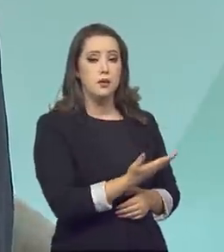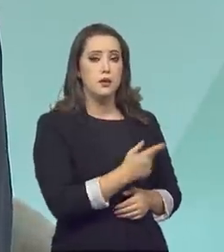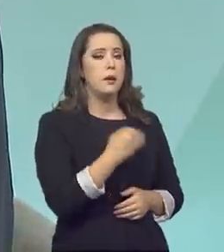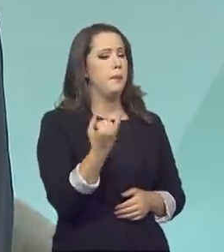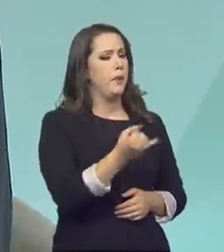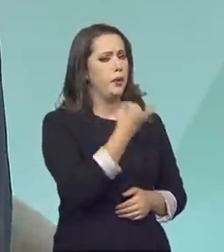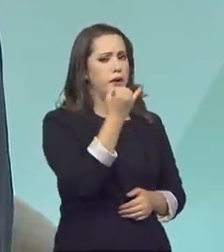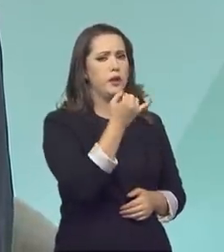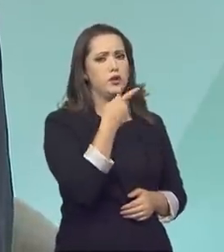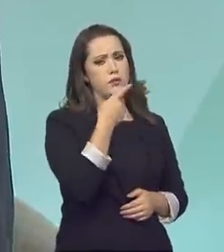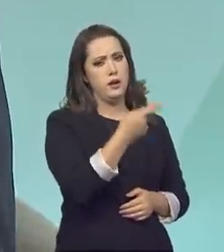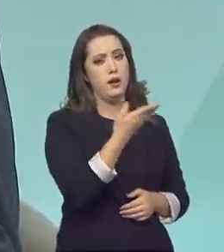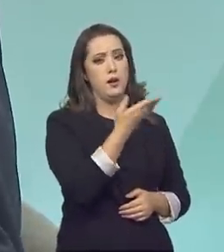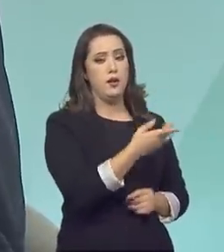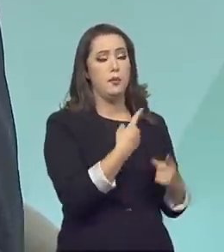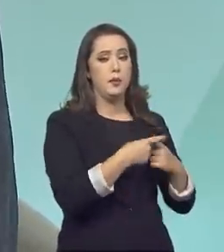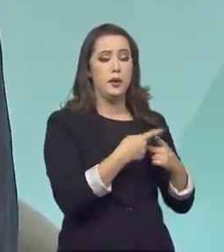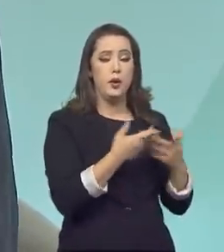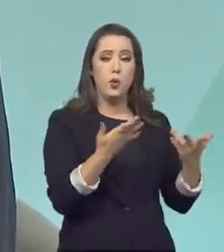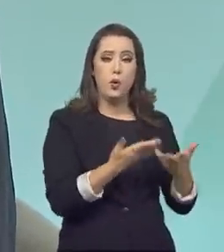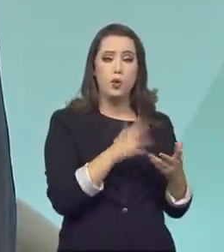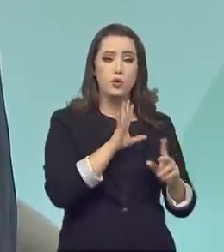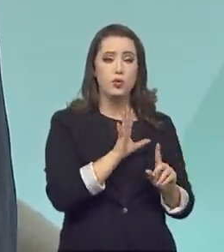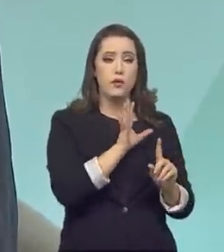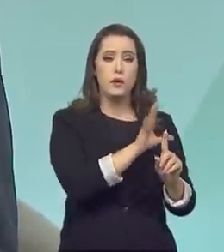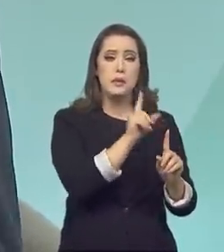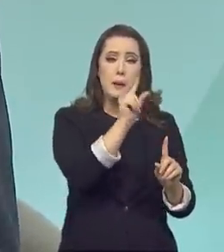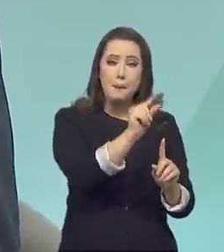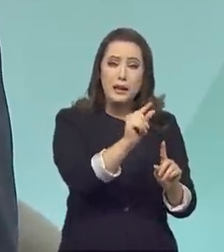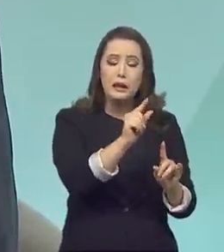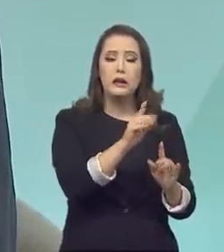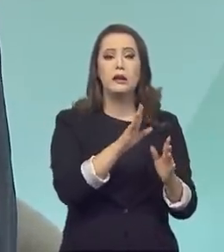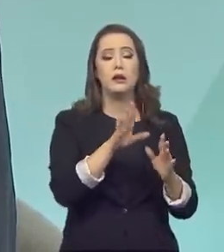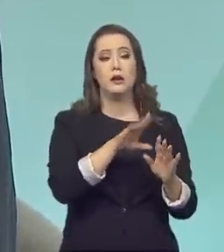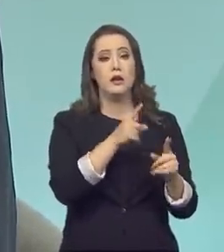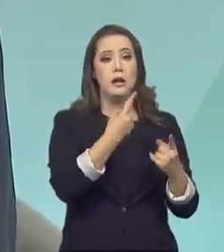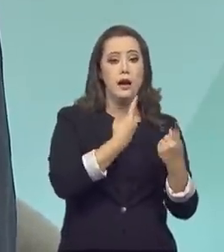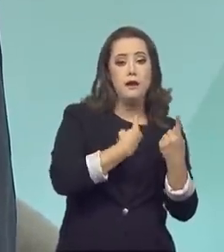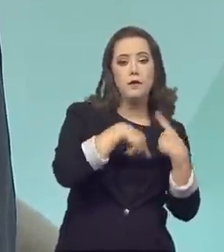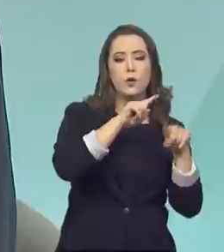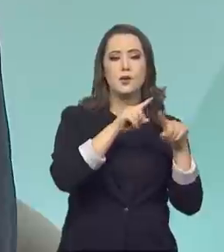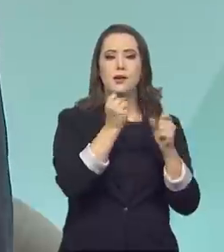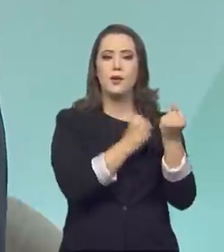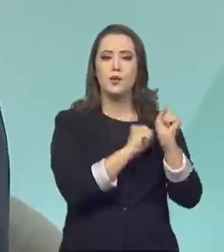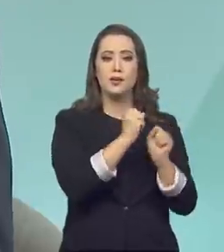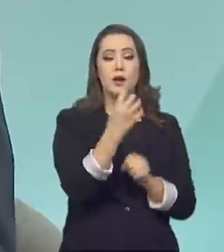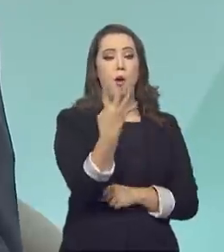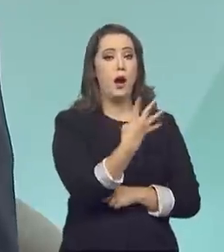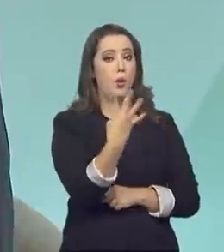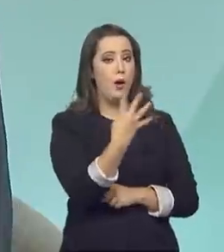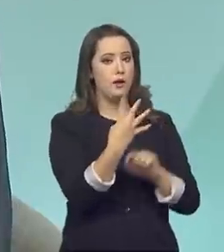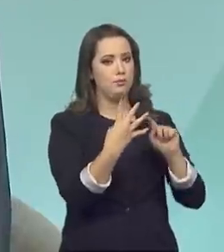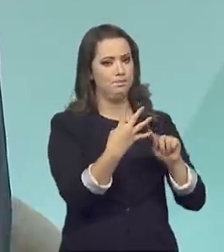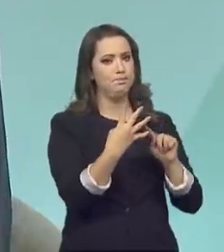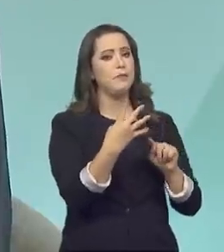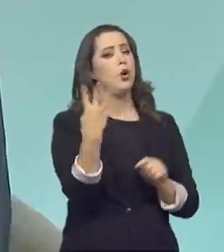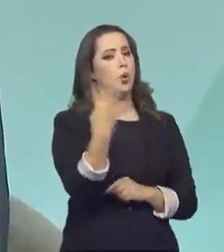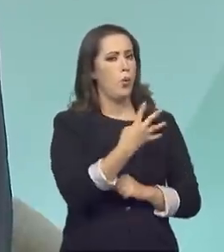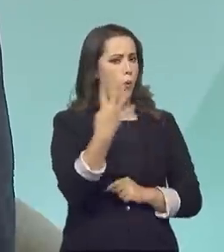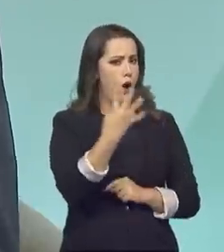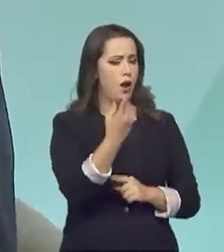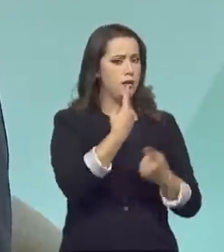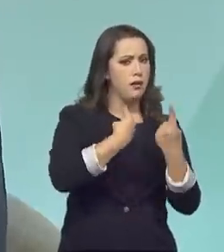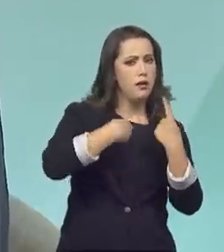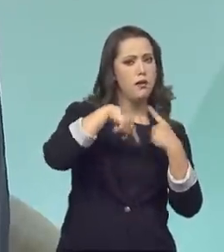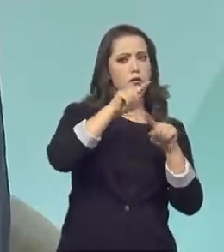Nós vivemos hoje um impacto que está apenas começando no Brasil, da chamada Quarta Revolução Industrial. A tal da Indústria 4.0. O que